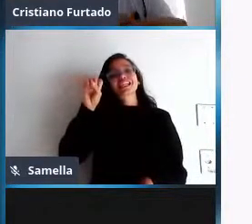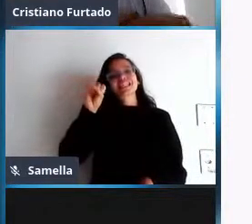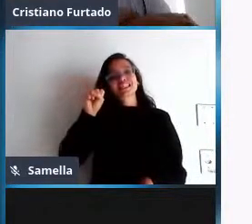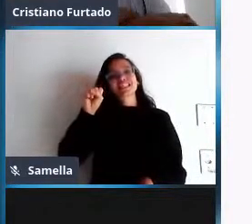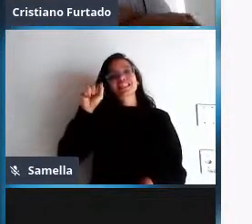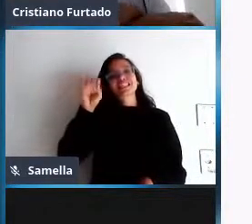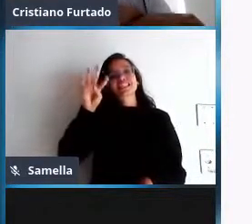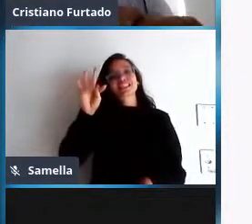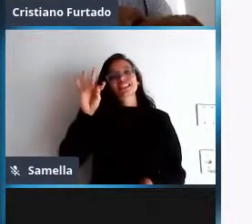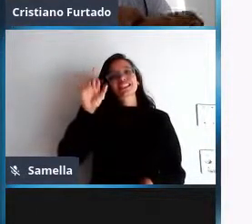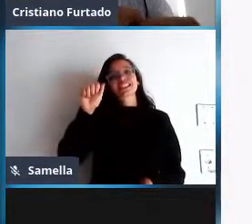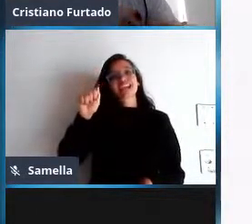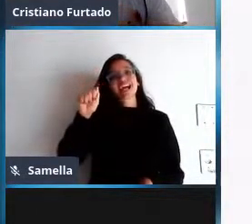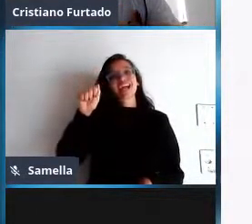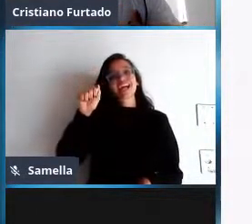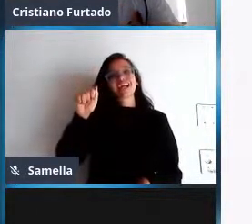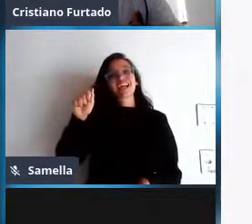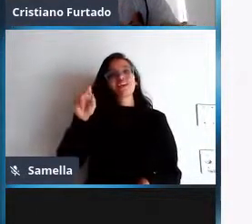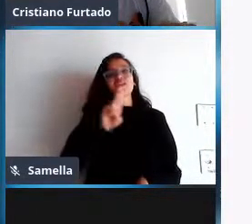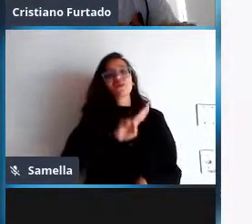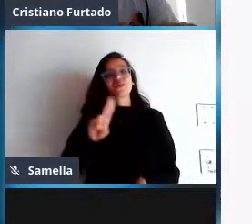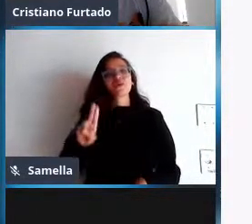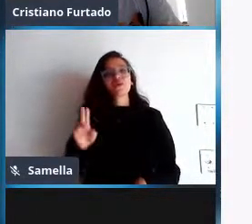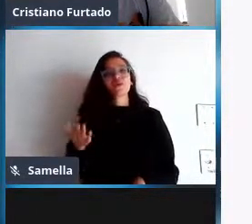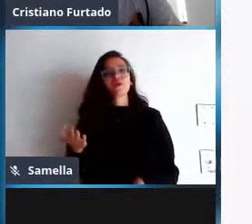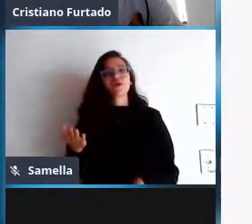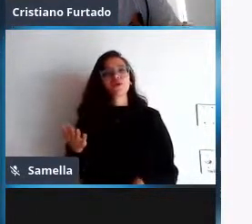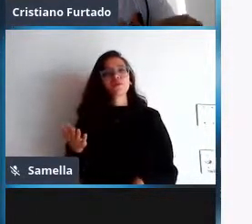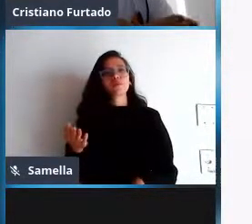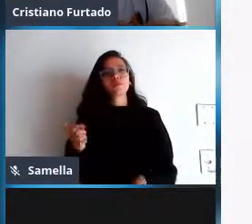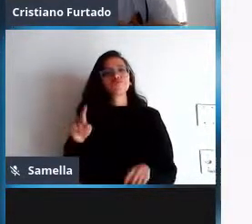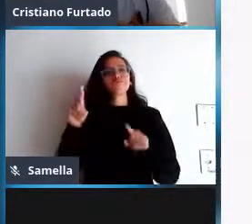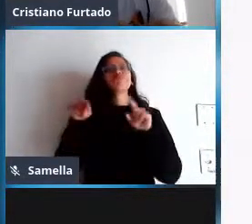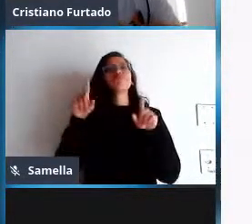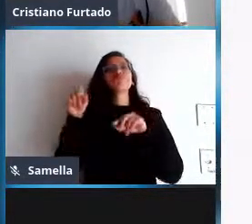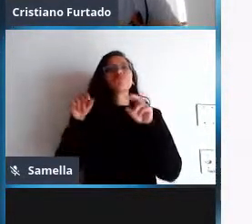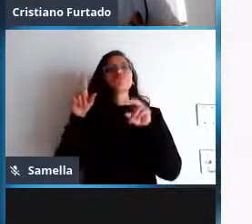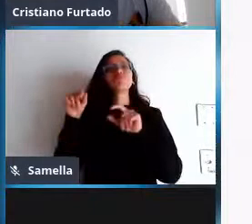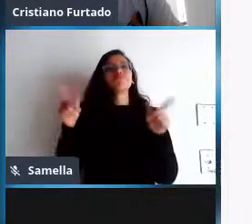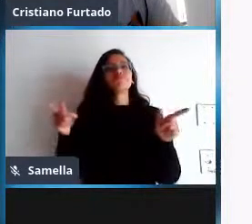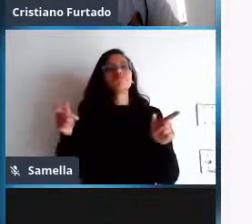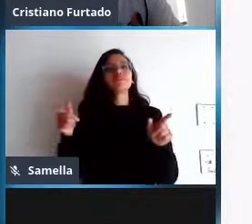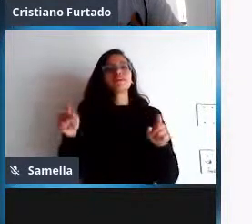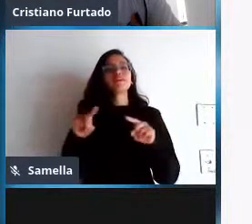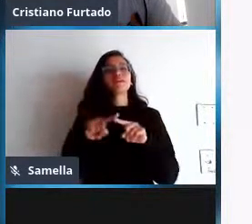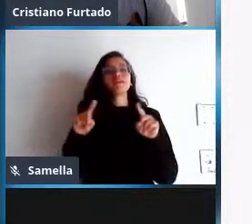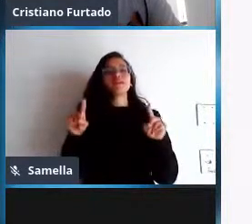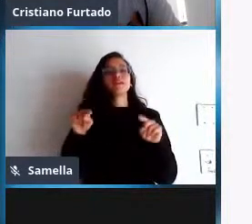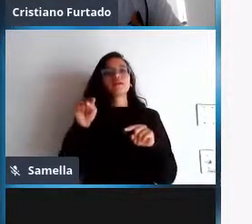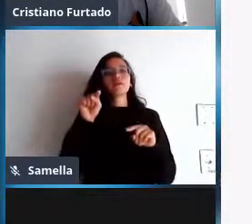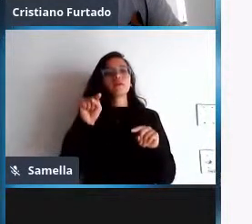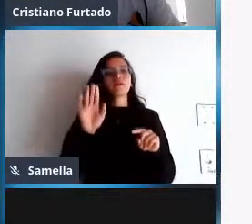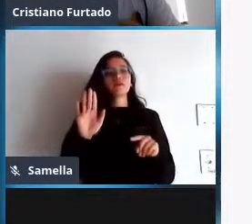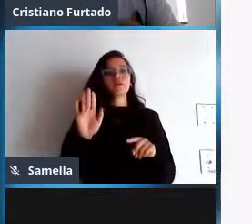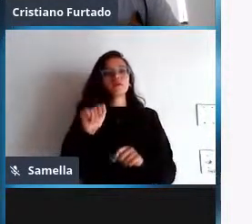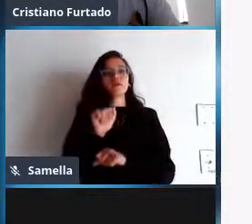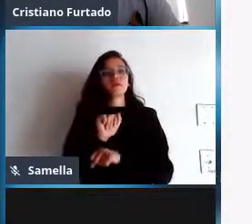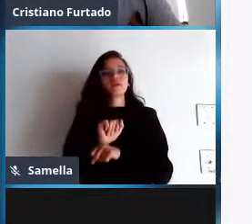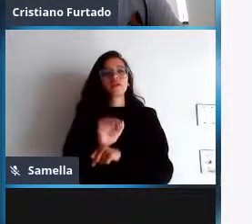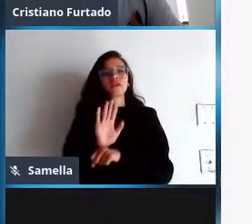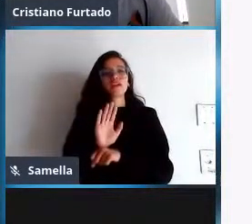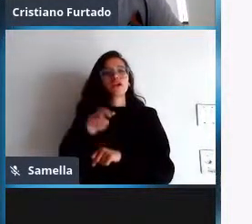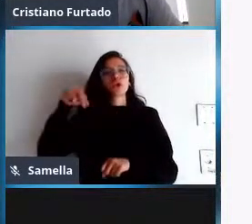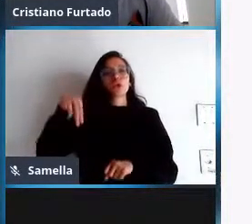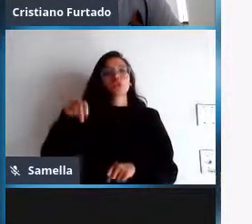em 30 segundos faremos um novo sorteio enquanto o Nuno não responde é o Nuno